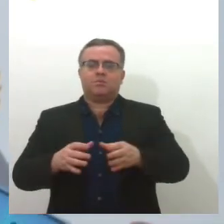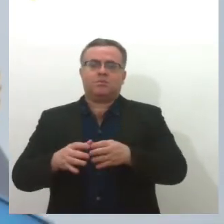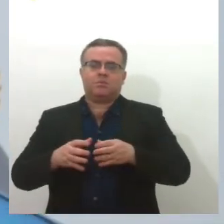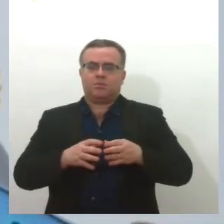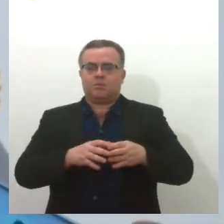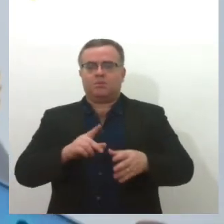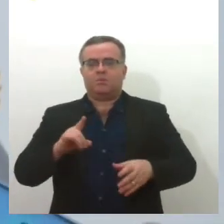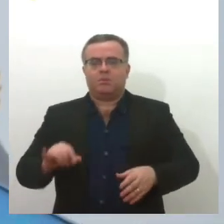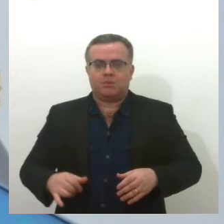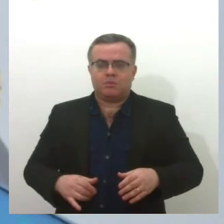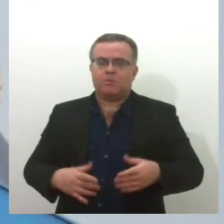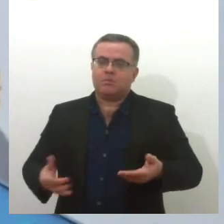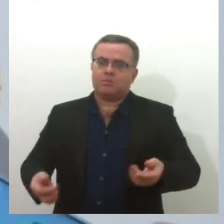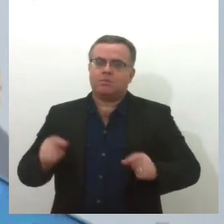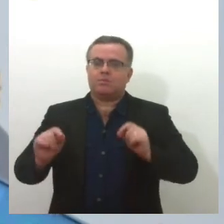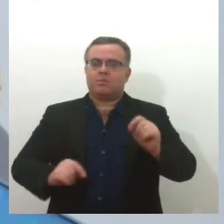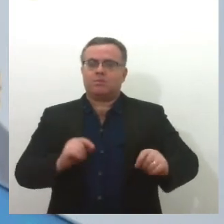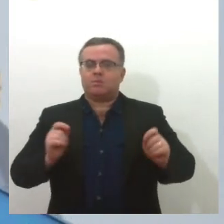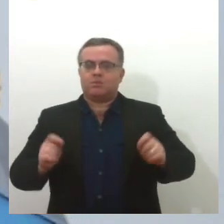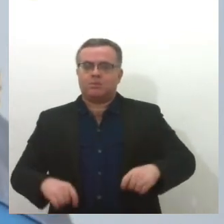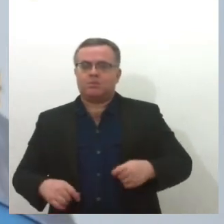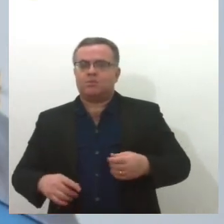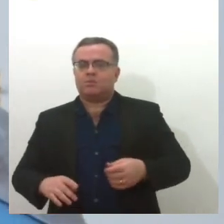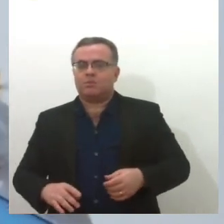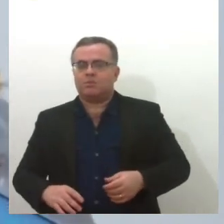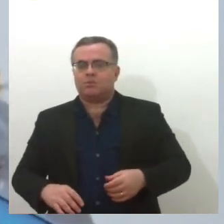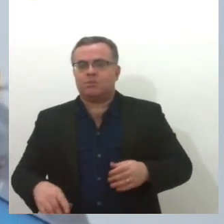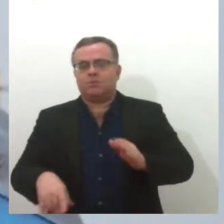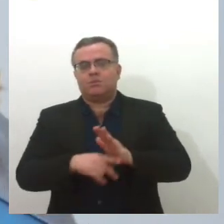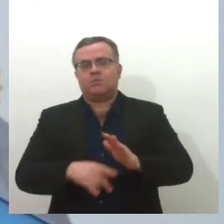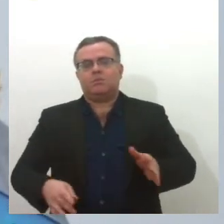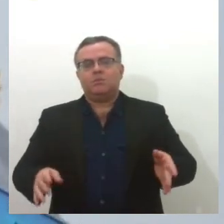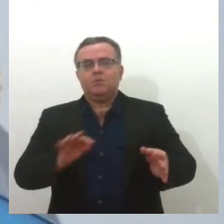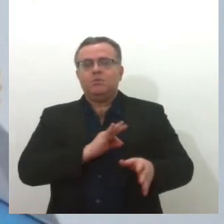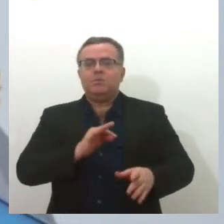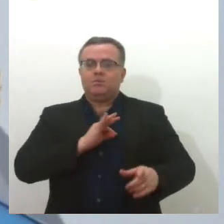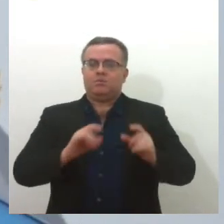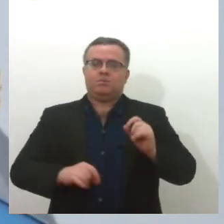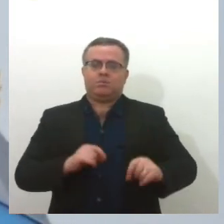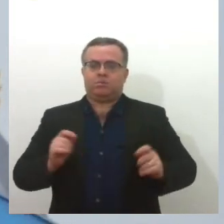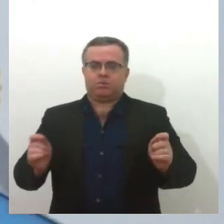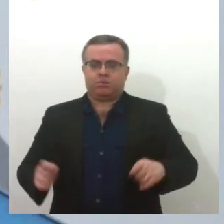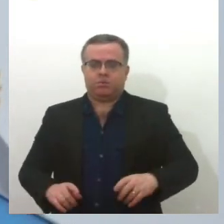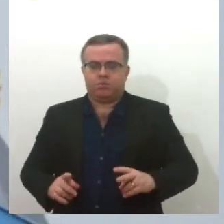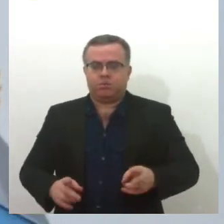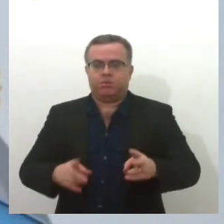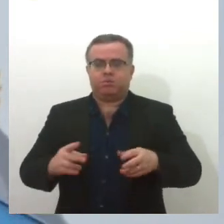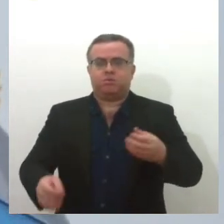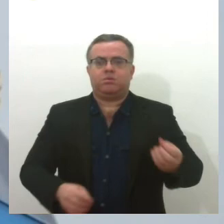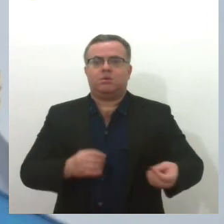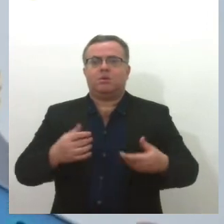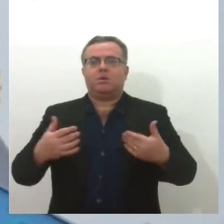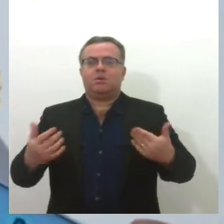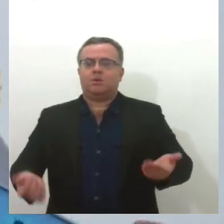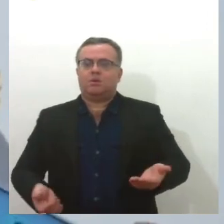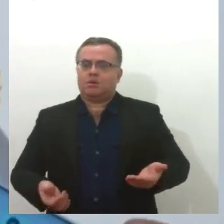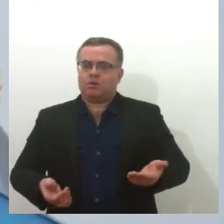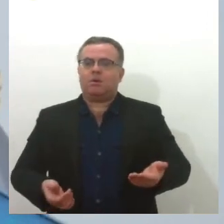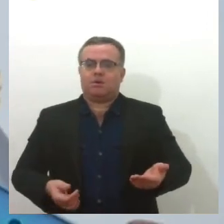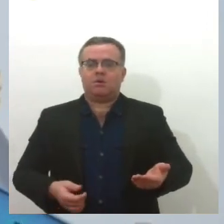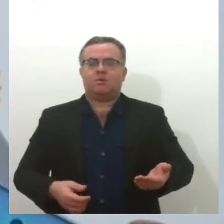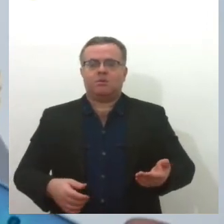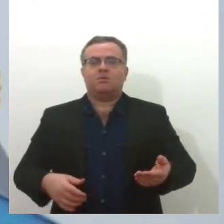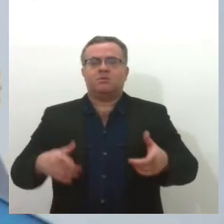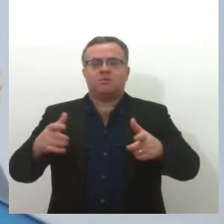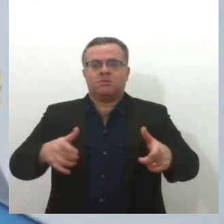12 é o dia do enfermeiro, vem o dia do auxiliar, vem o dia do técnico. Então precisa que essa lei veio mais do que nunca numa data, num